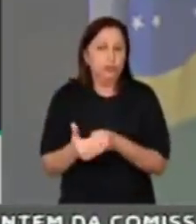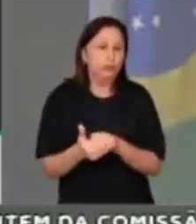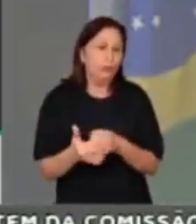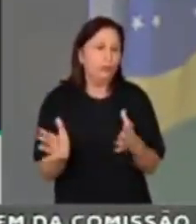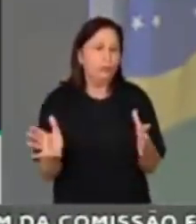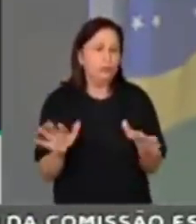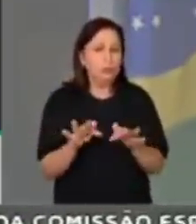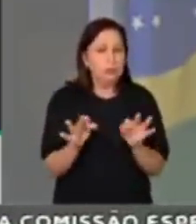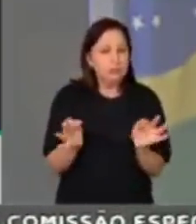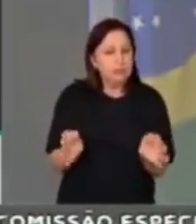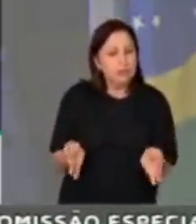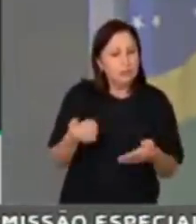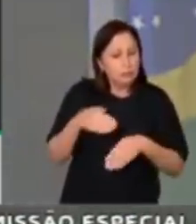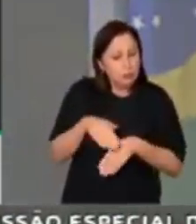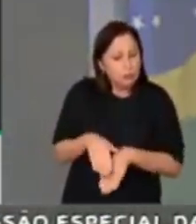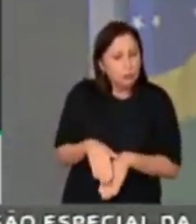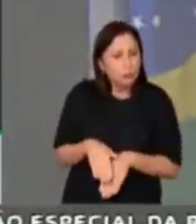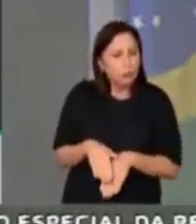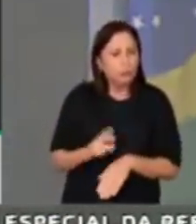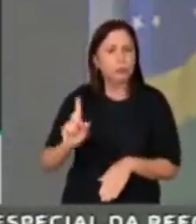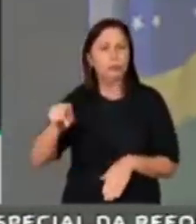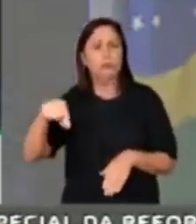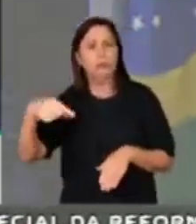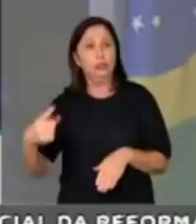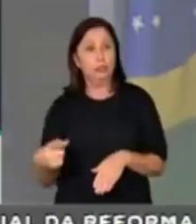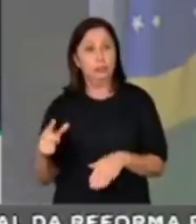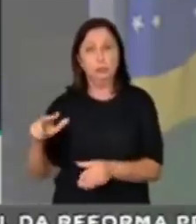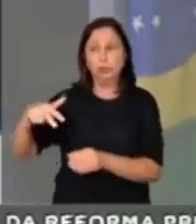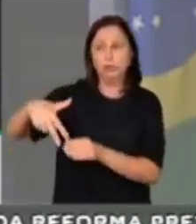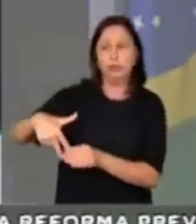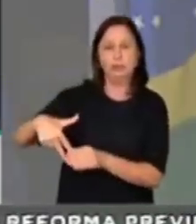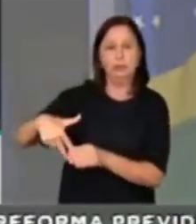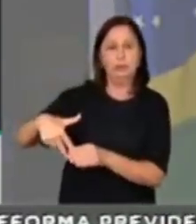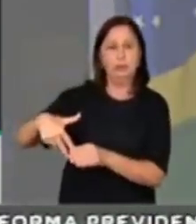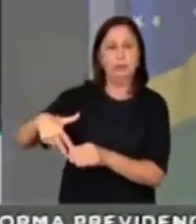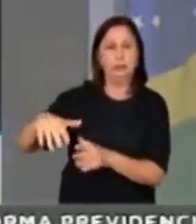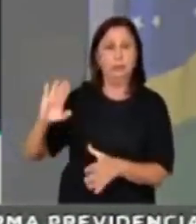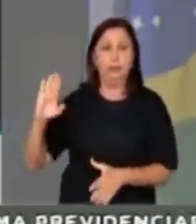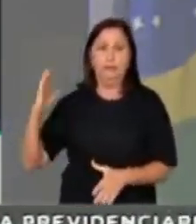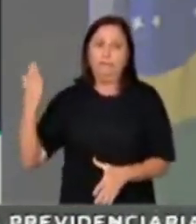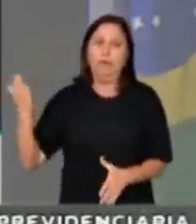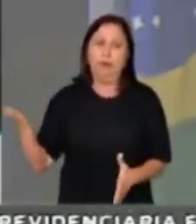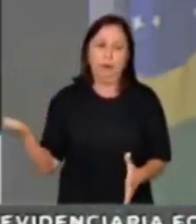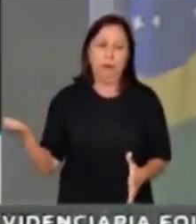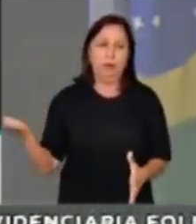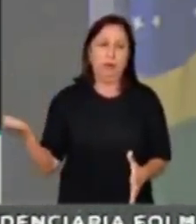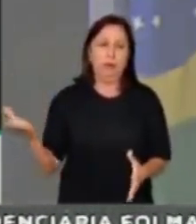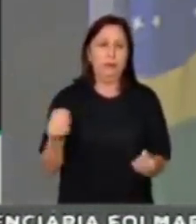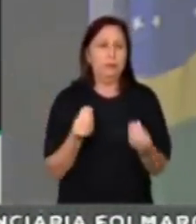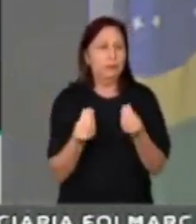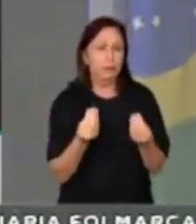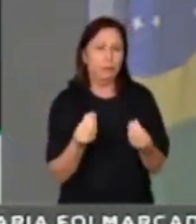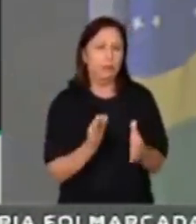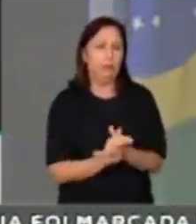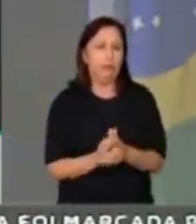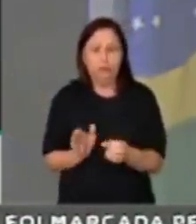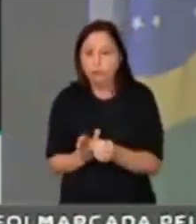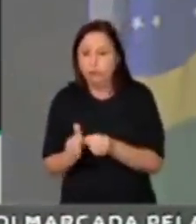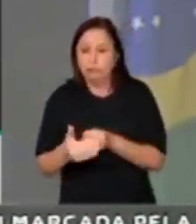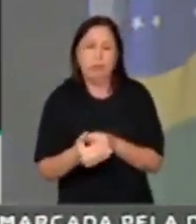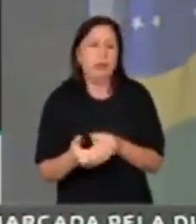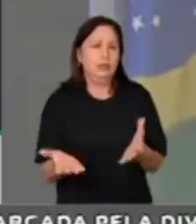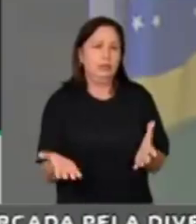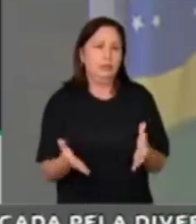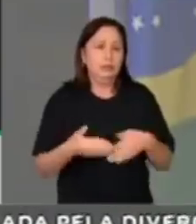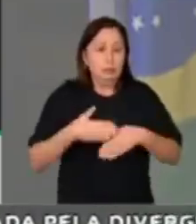aprovação da reforma previdenciária. Nos bastidores vem ajoelhar aqui para pedir orçamento. Nos bastidores vem com pires na mão para falar que o